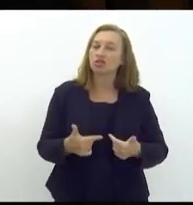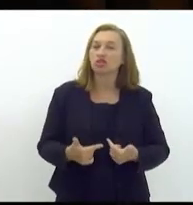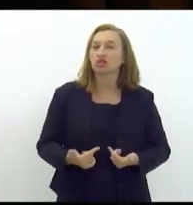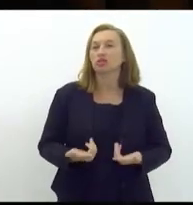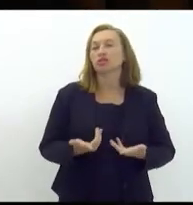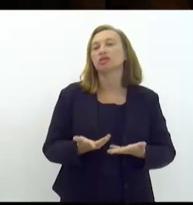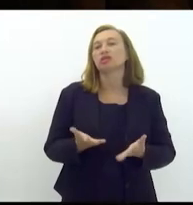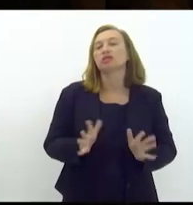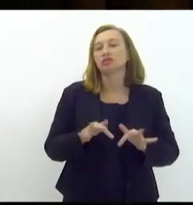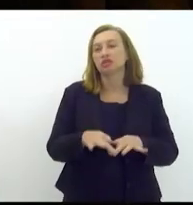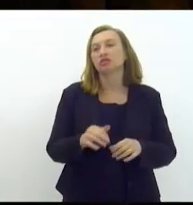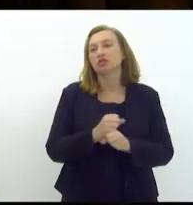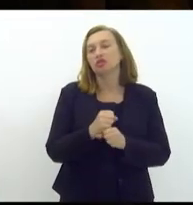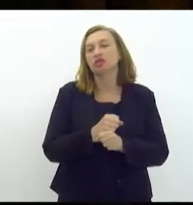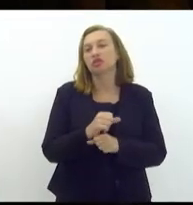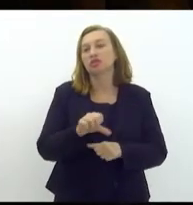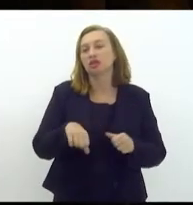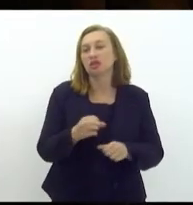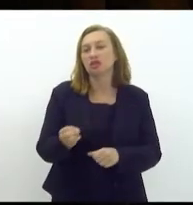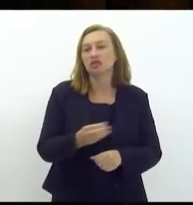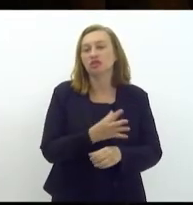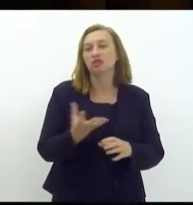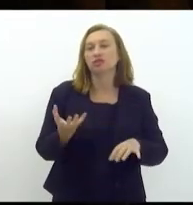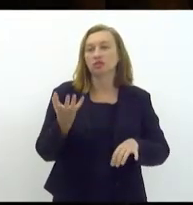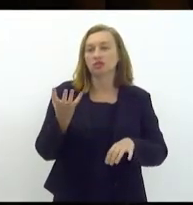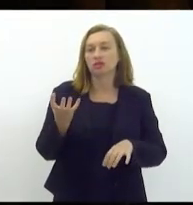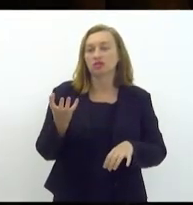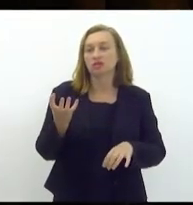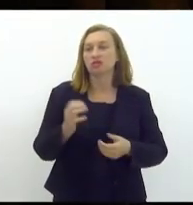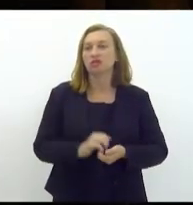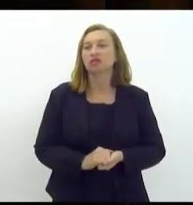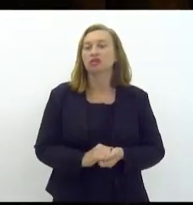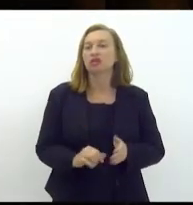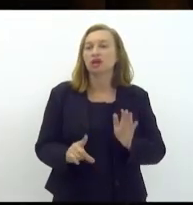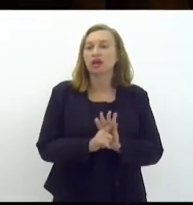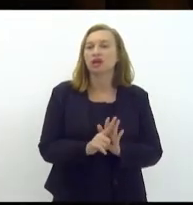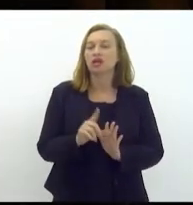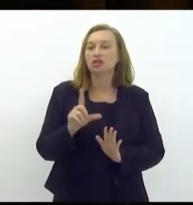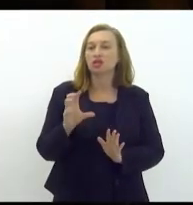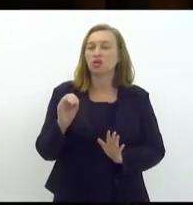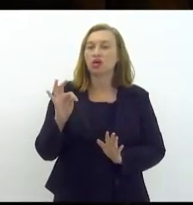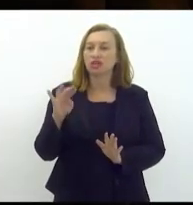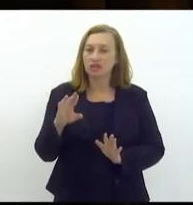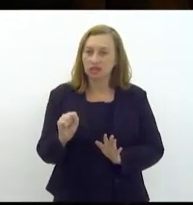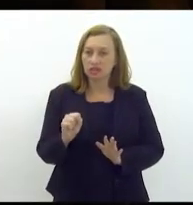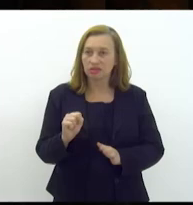a gente acabou esse ano de renovar no Congresso Nacional a lei de cotas